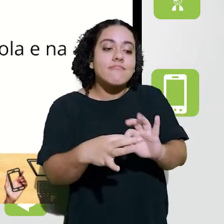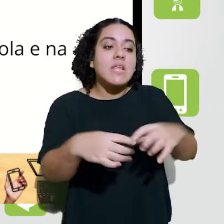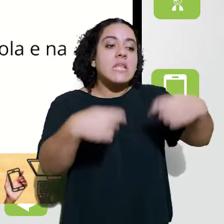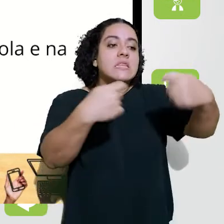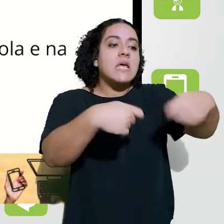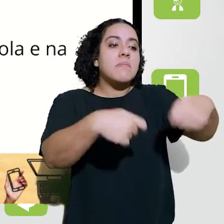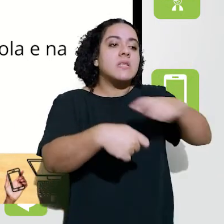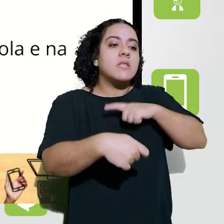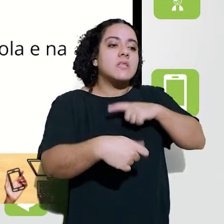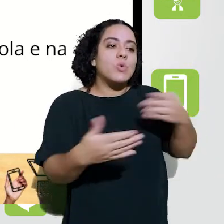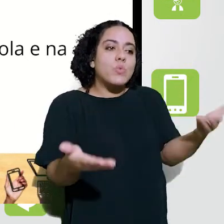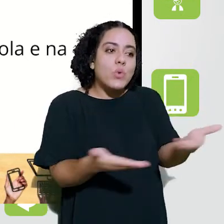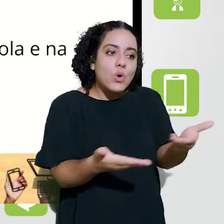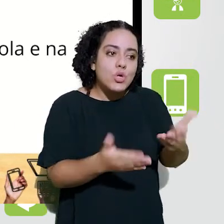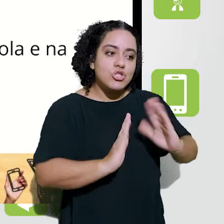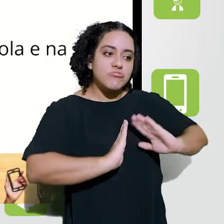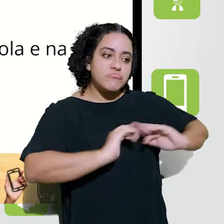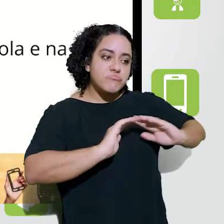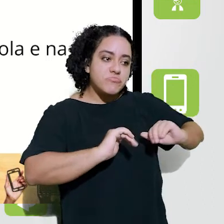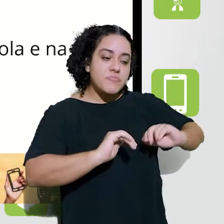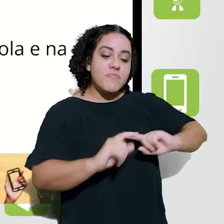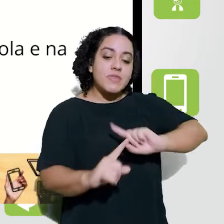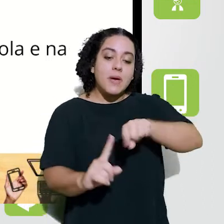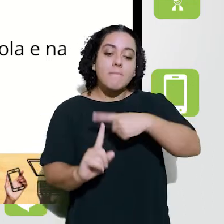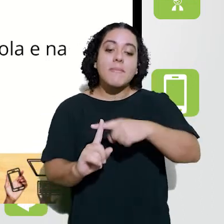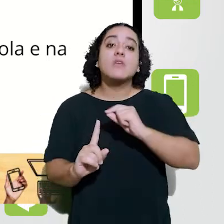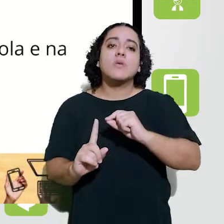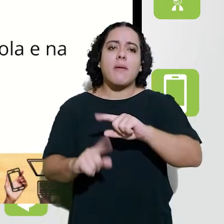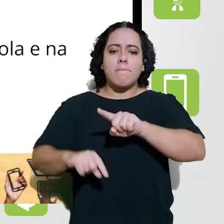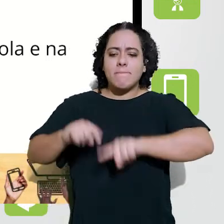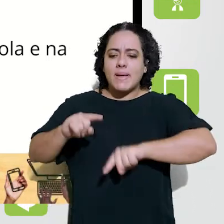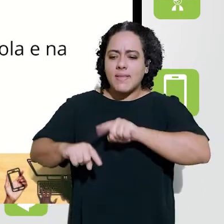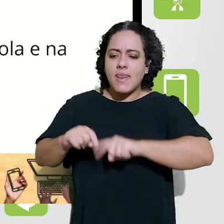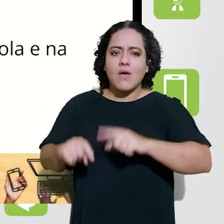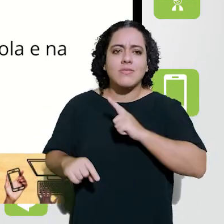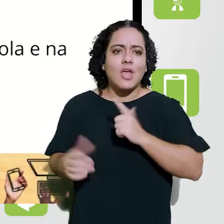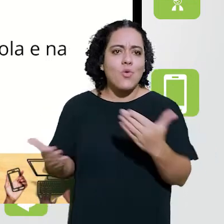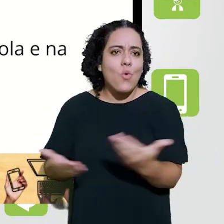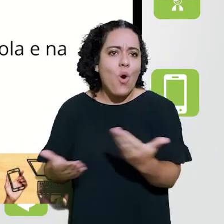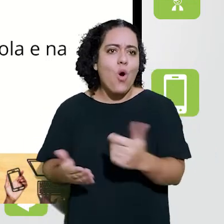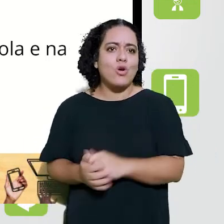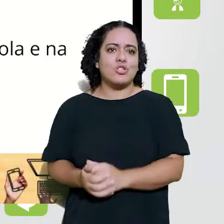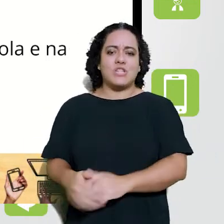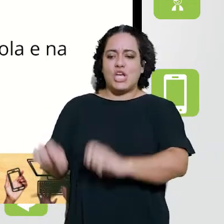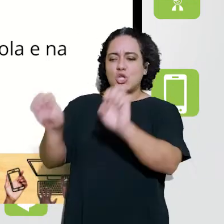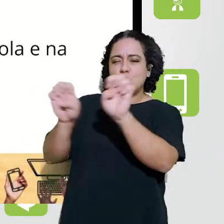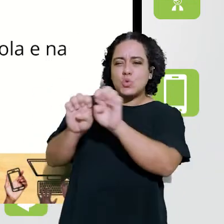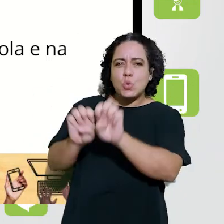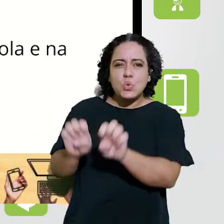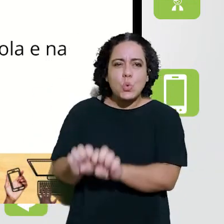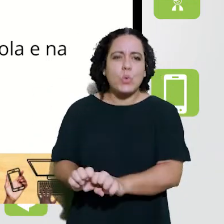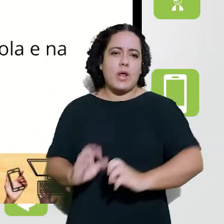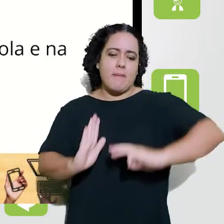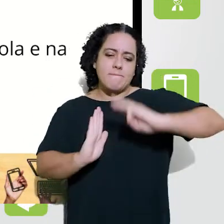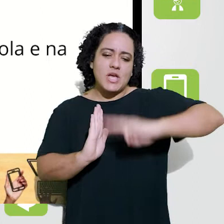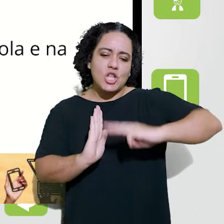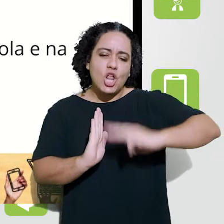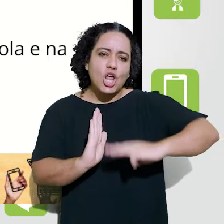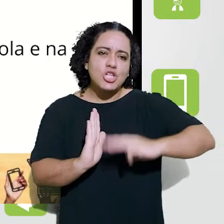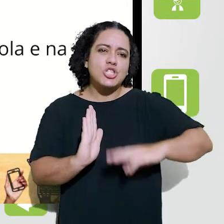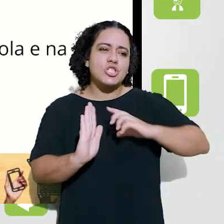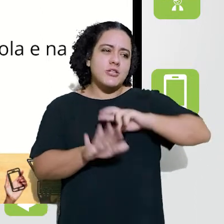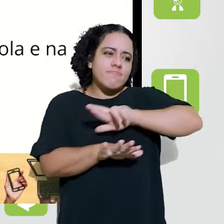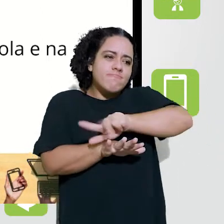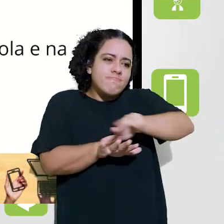e somada às demandas que eu tenho na atualidade com os recursos, com todas as